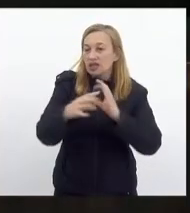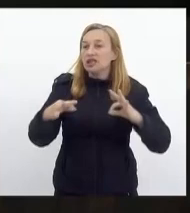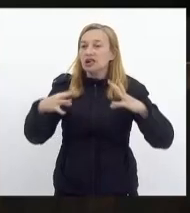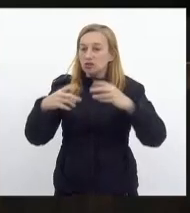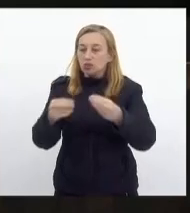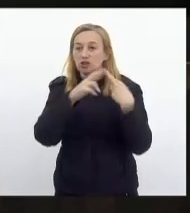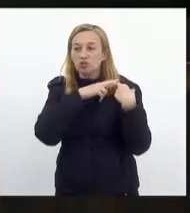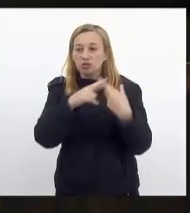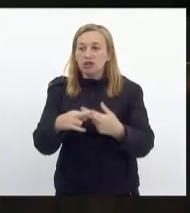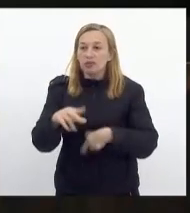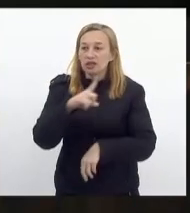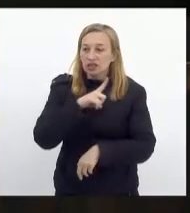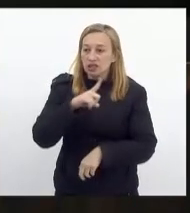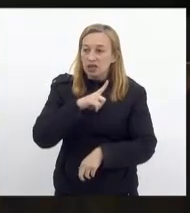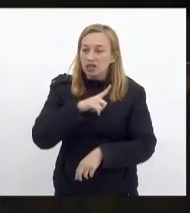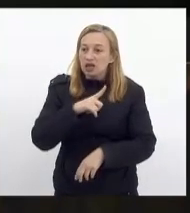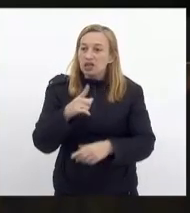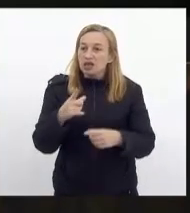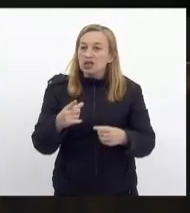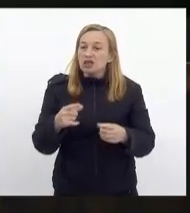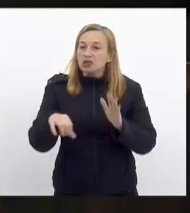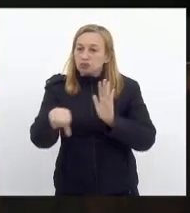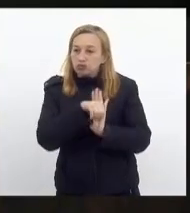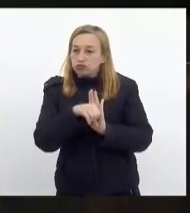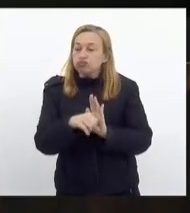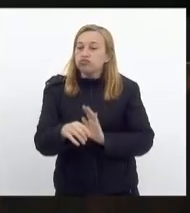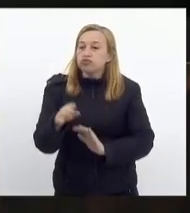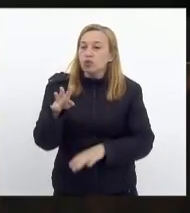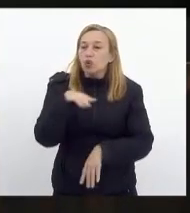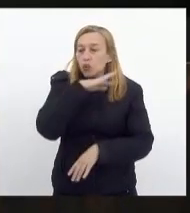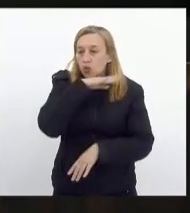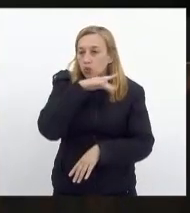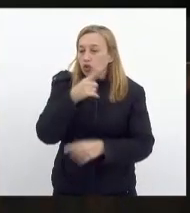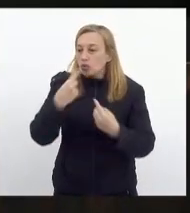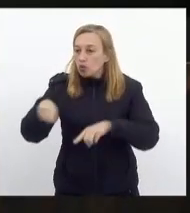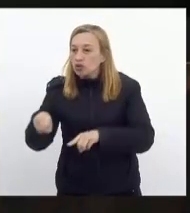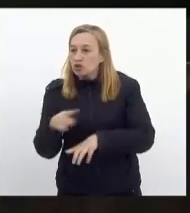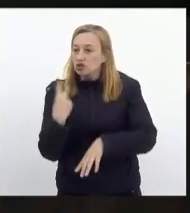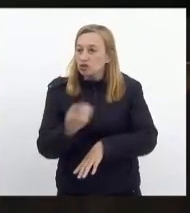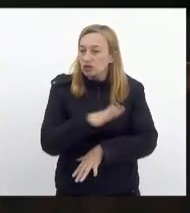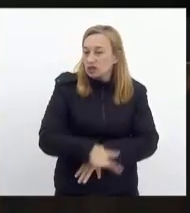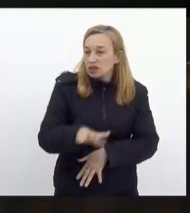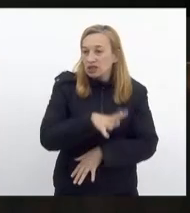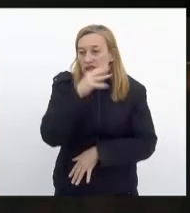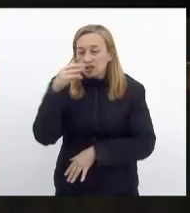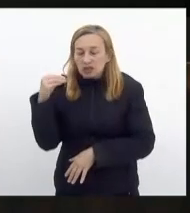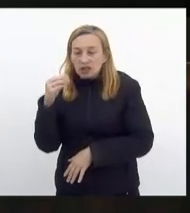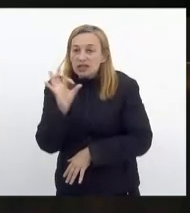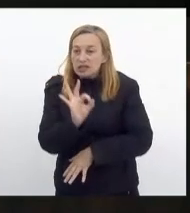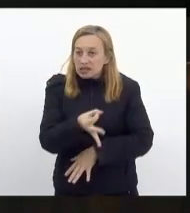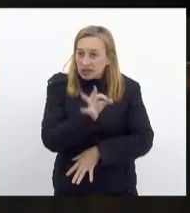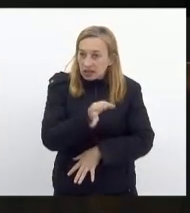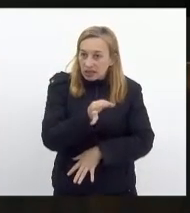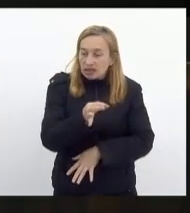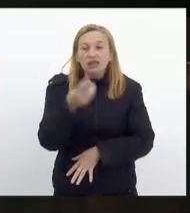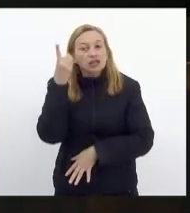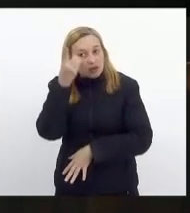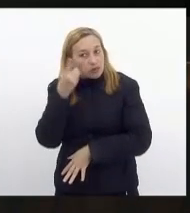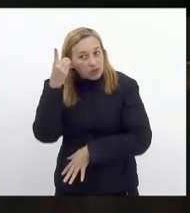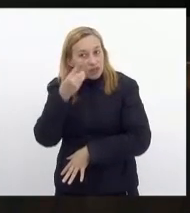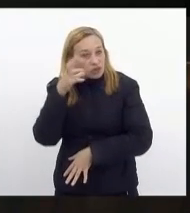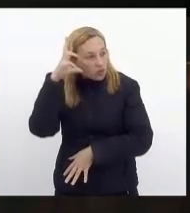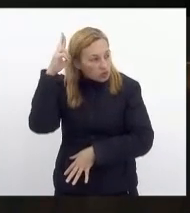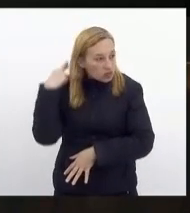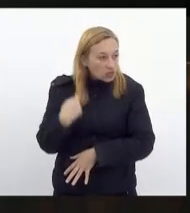responsabilidade desses crimes tão bárbaros quanto as nossas crianças e adolescentes. Tenho certeza que a deputada Rosane